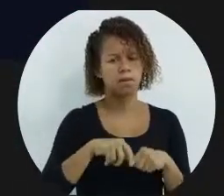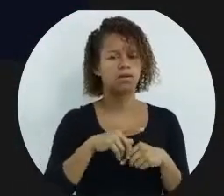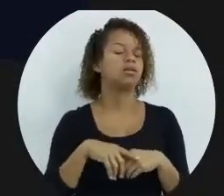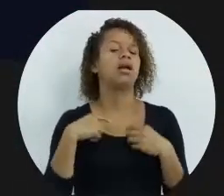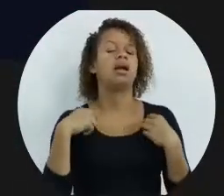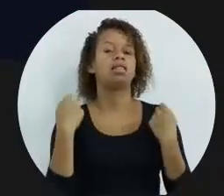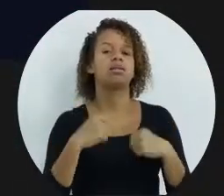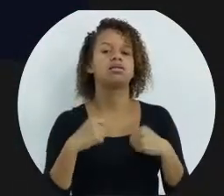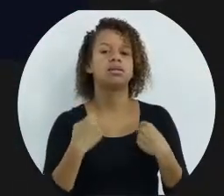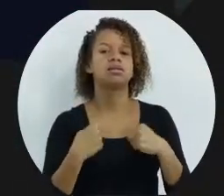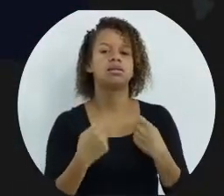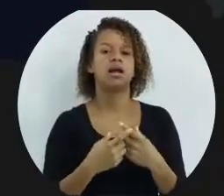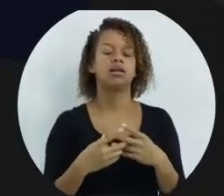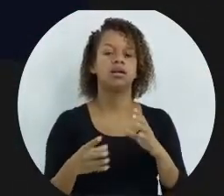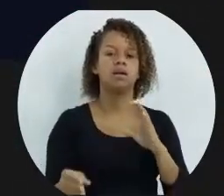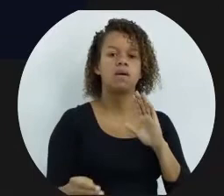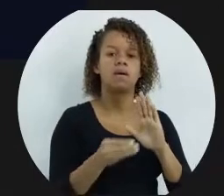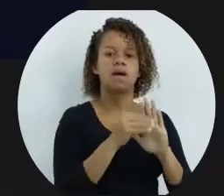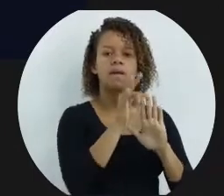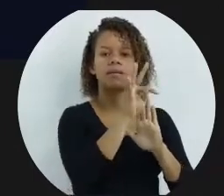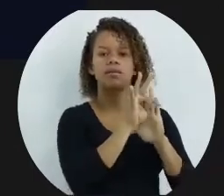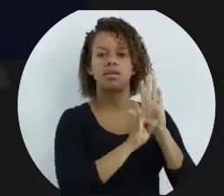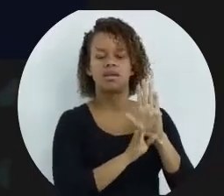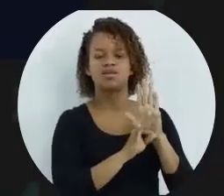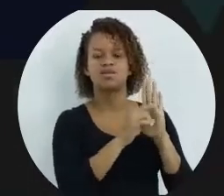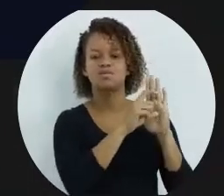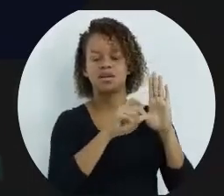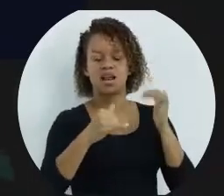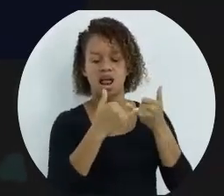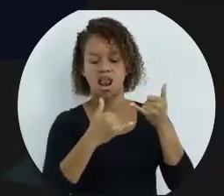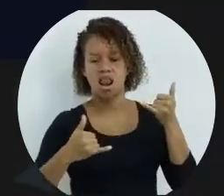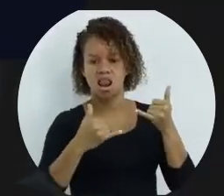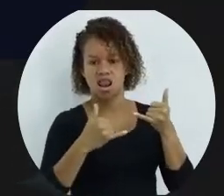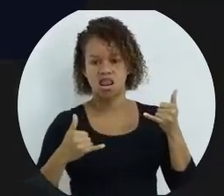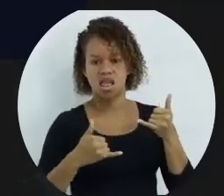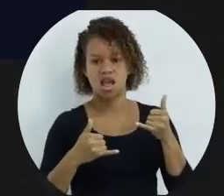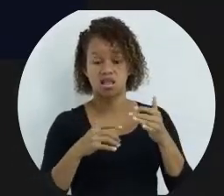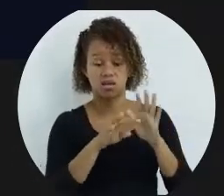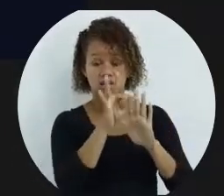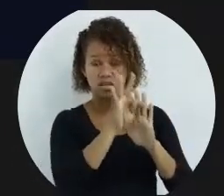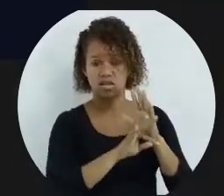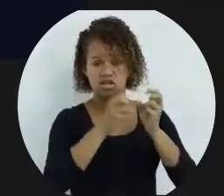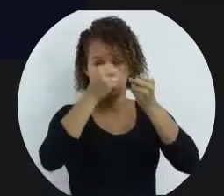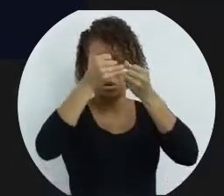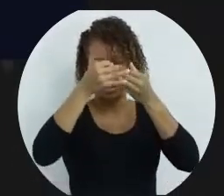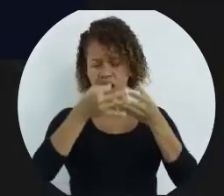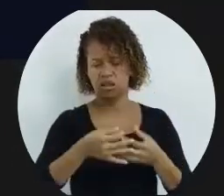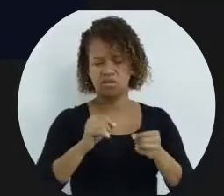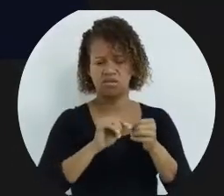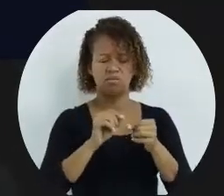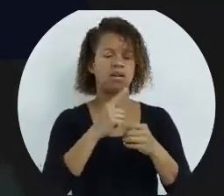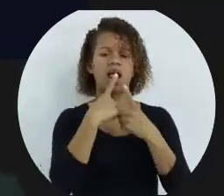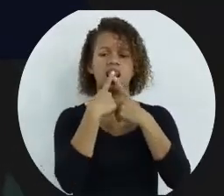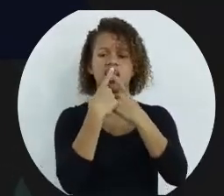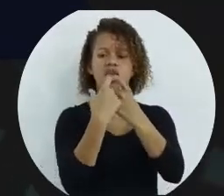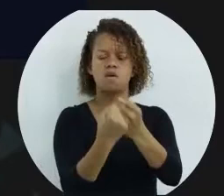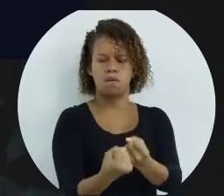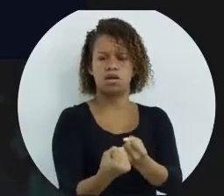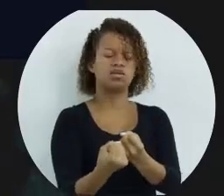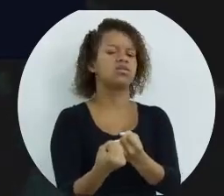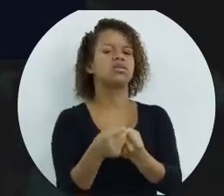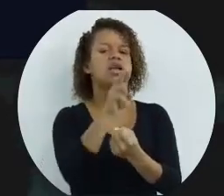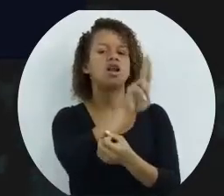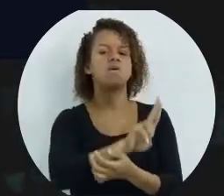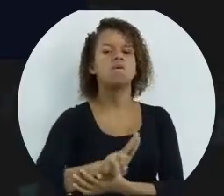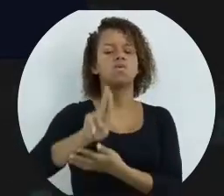tenha necessidade de colocar um texto explicativo sobre aquela linha. Esse texto explicativo não faz parte da linguagem de programação. Ele só é um uso, uma